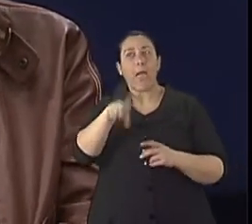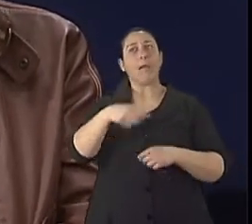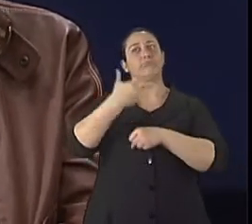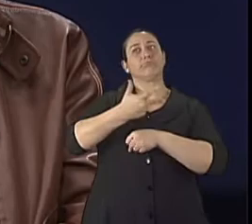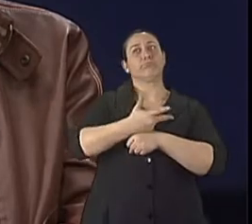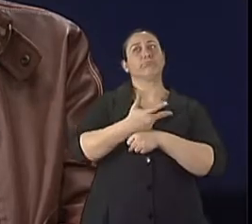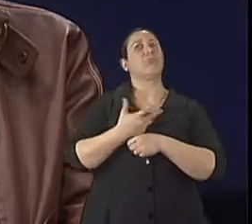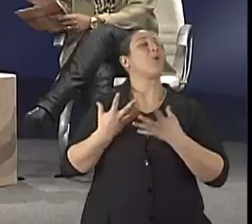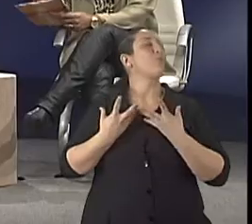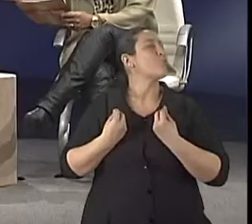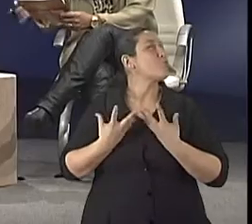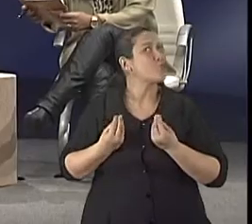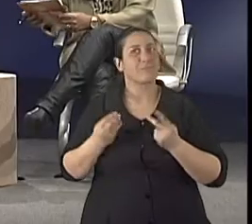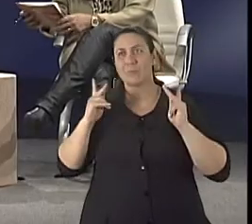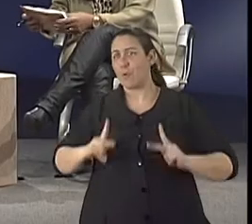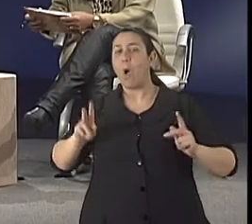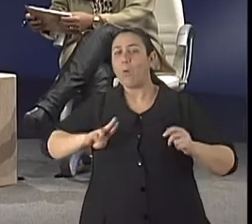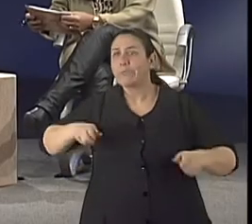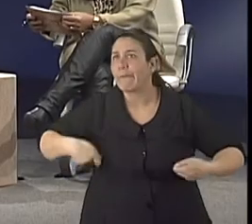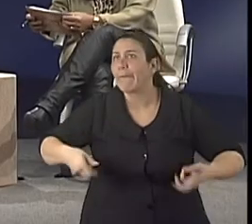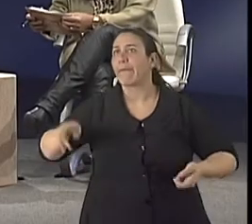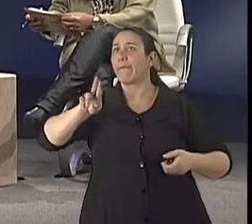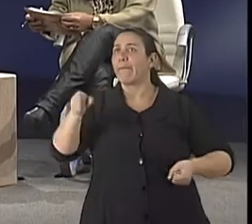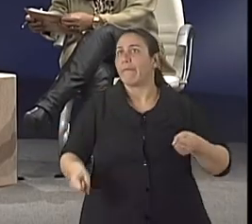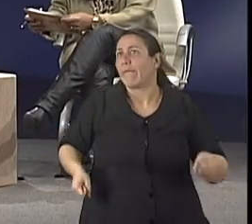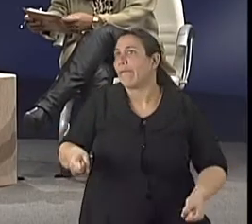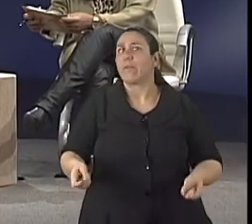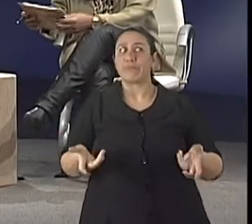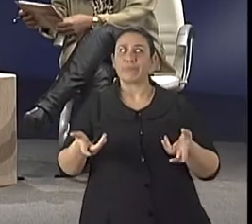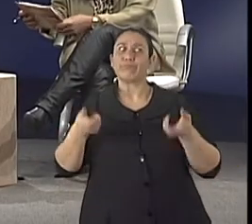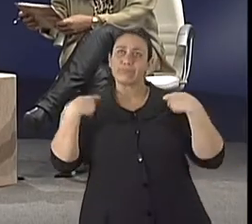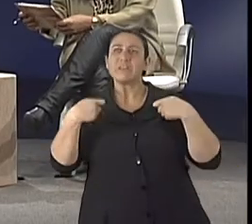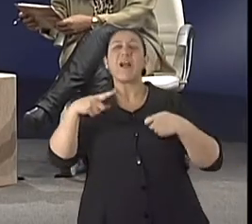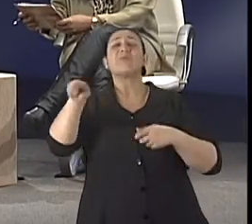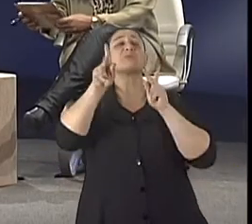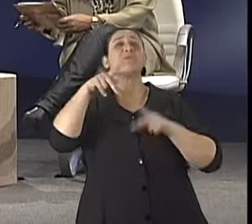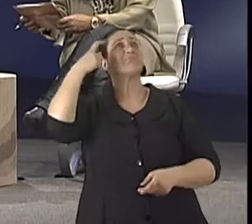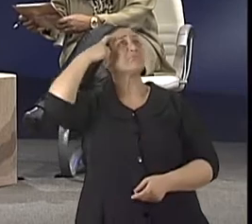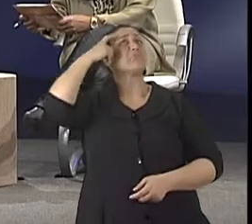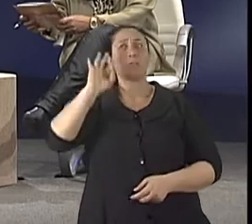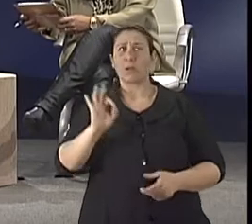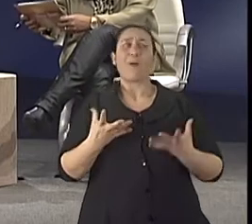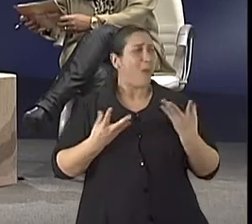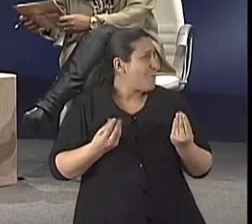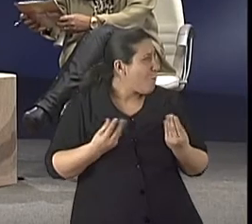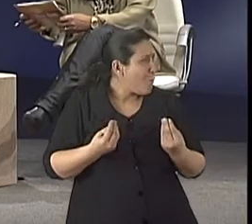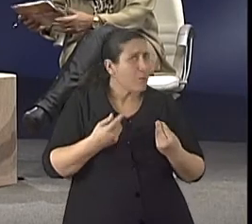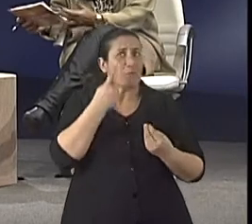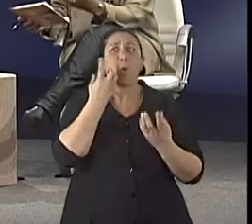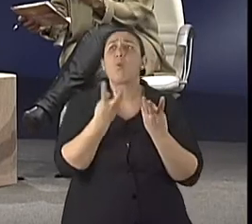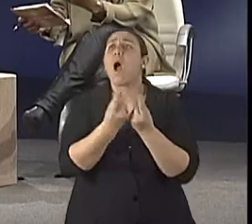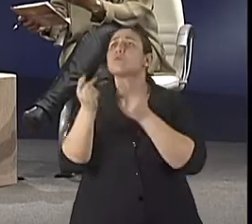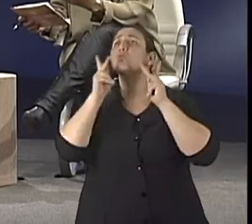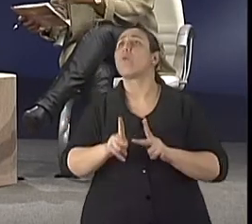muito grande. alto. Então, as pessoas não dão conta, às vezes, um númerozinho, mas tem que ver o total da população. O entendeu? É, o